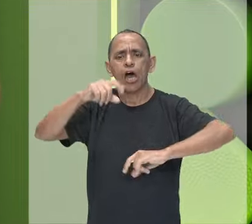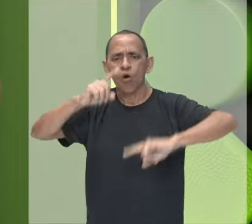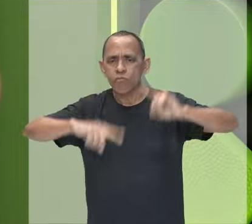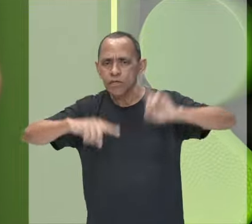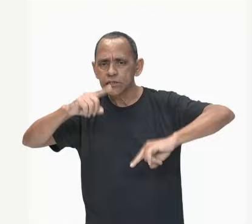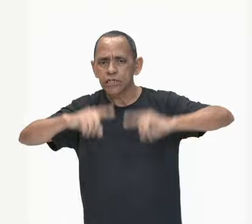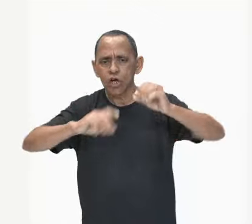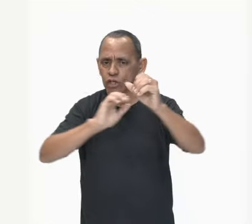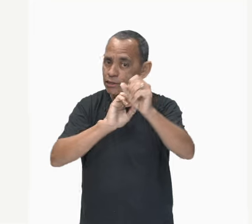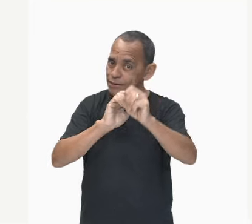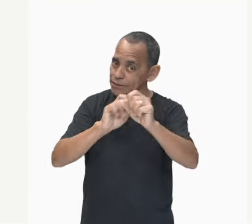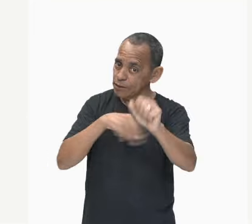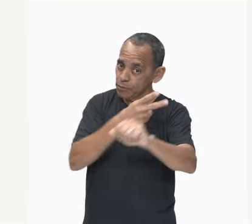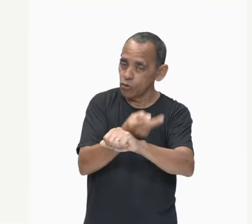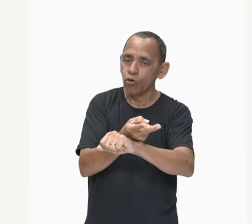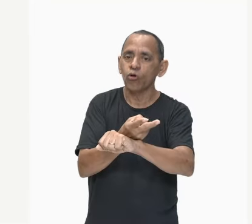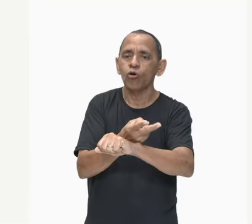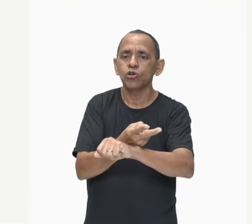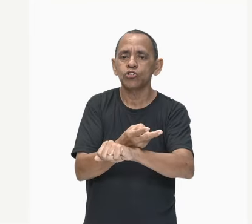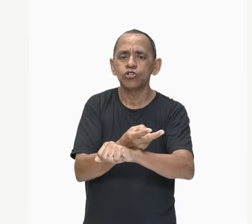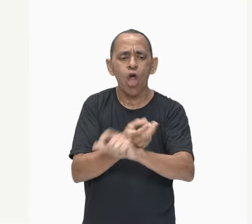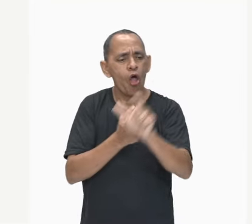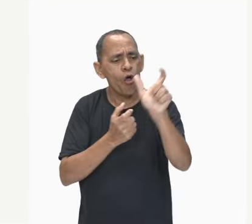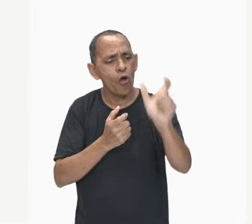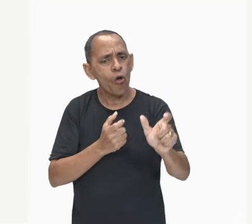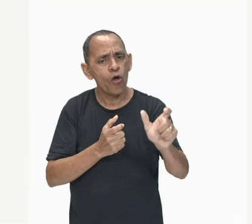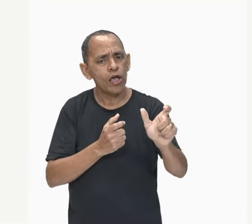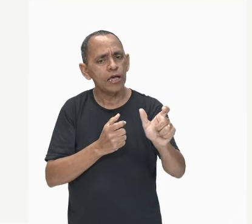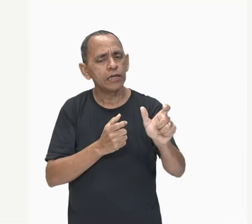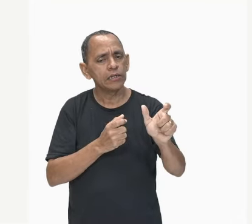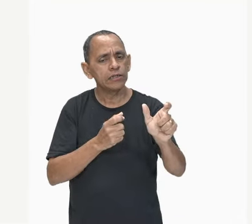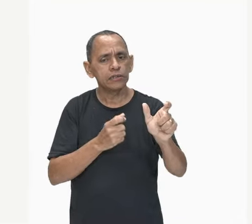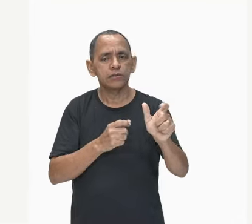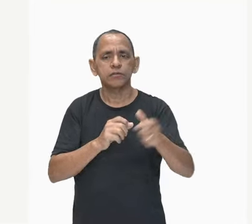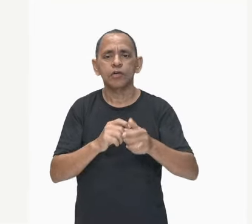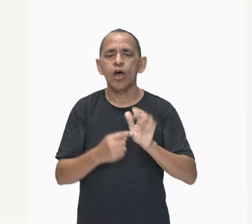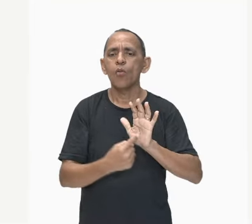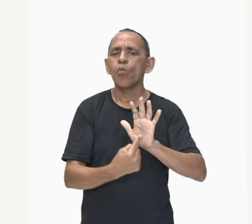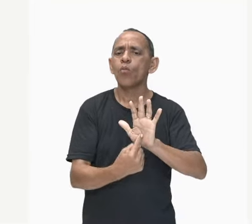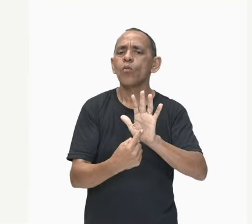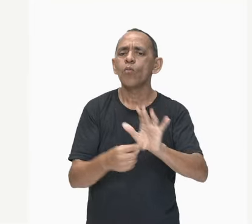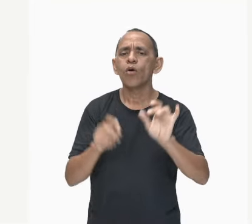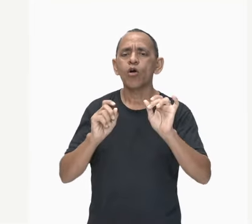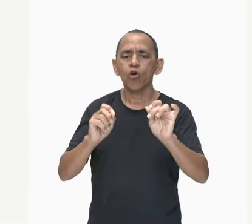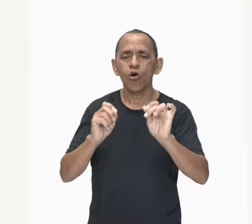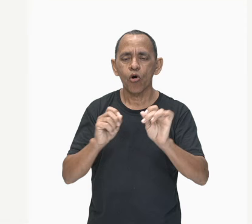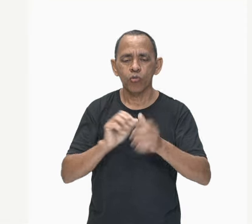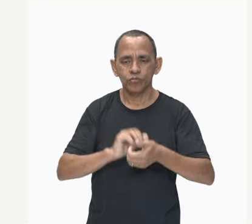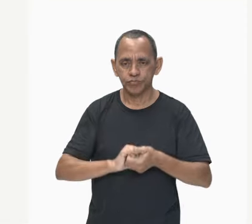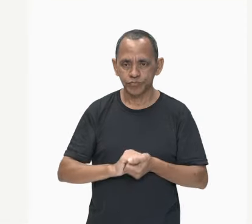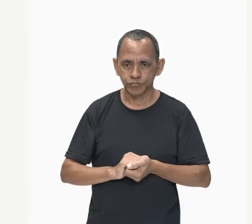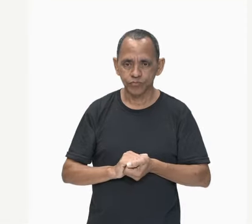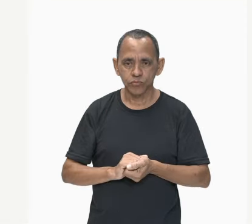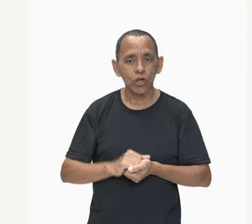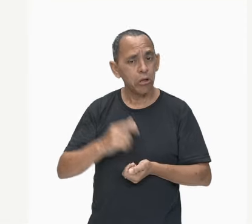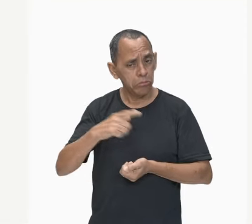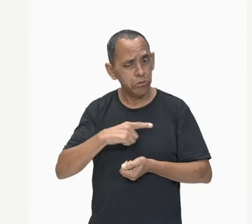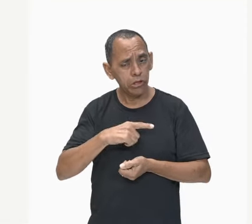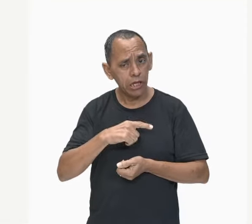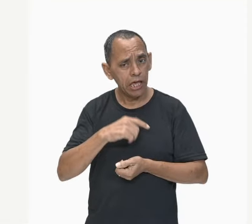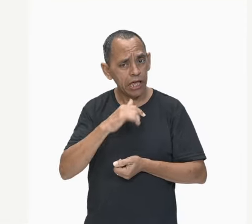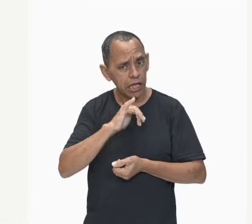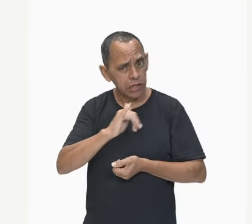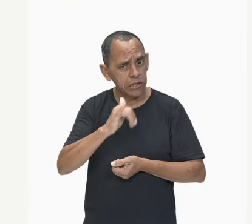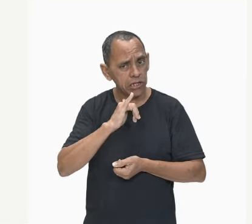corpo, ele se apresenta carregado, isto é, eletrizado quando